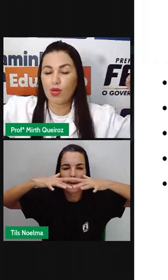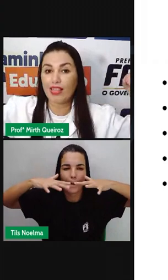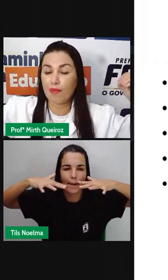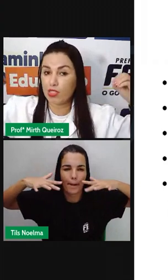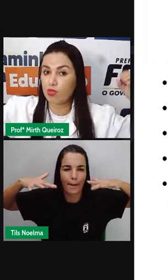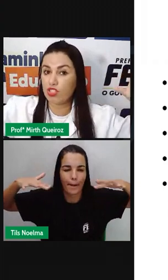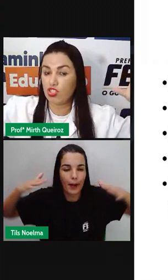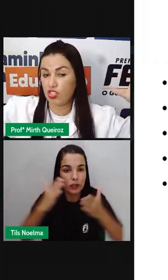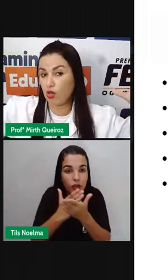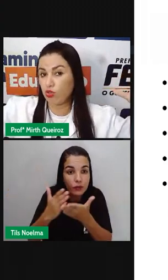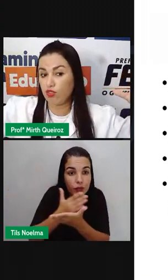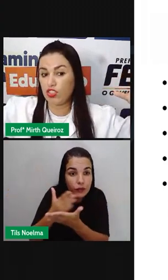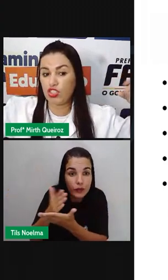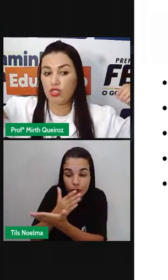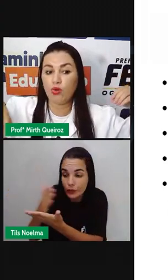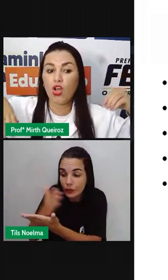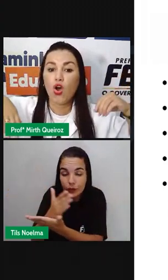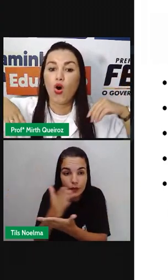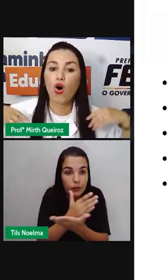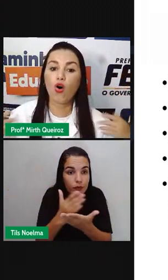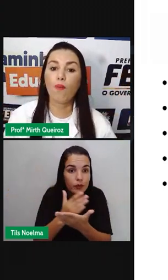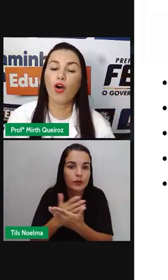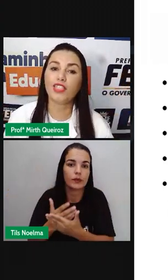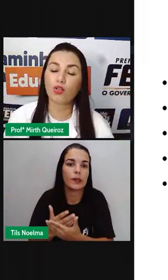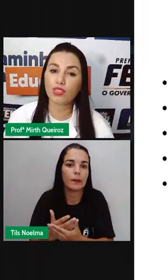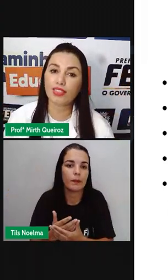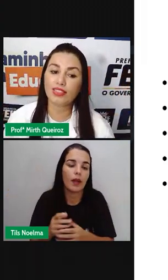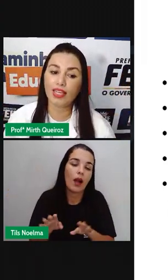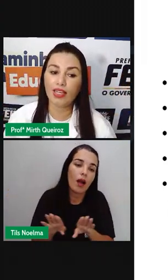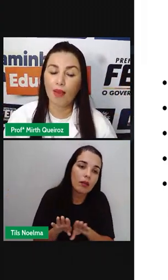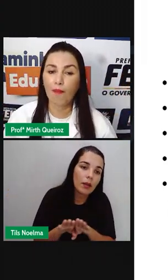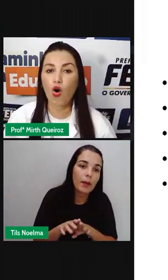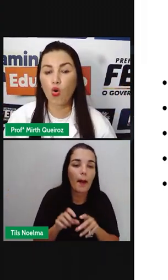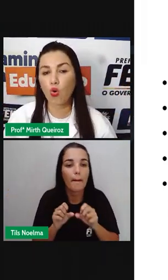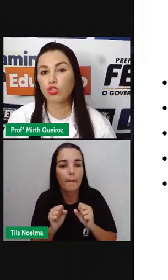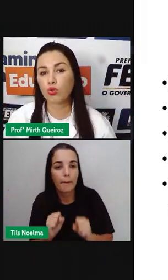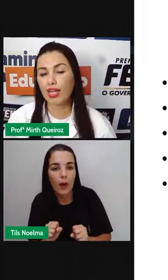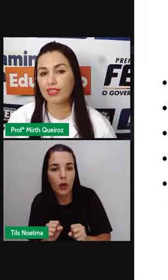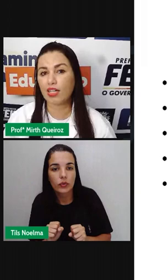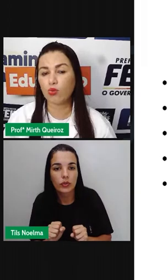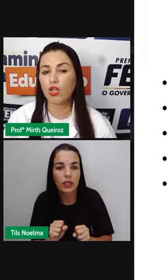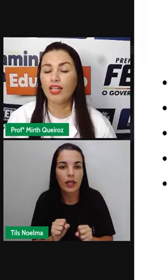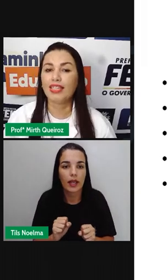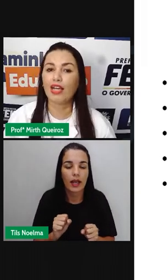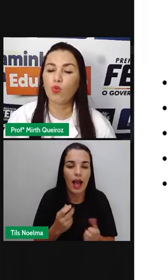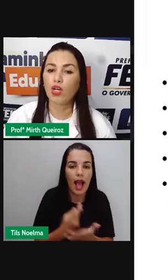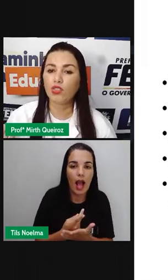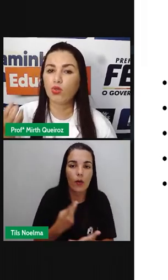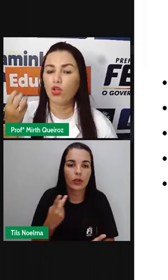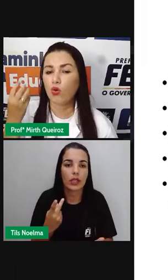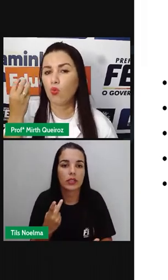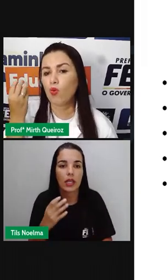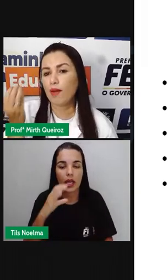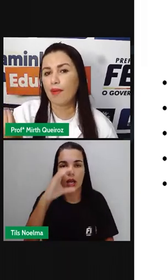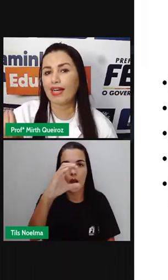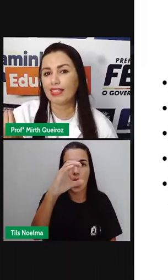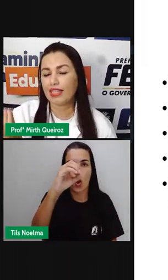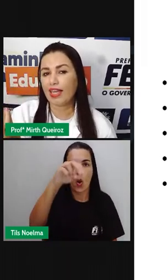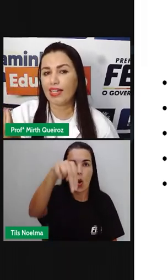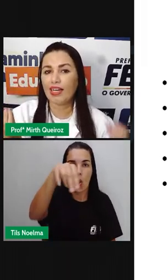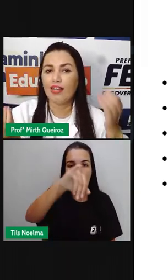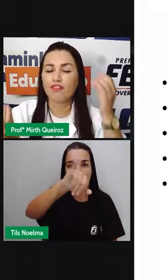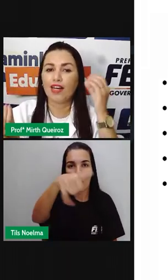divisão, ela mesmo se autodividindo. Ou pode acontecer por conjugação, que é quando uma